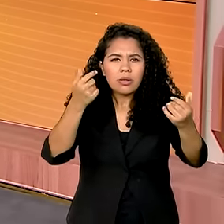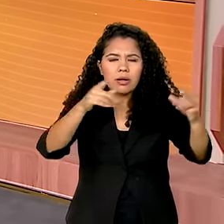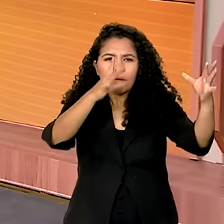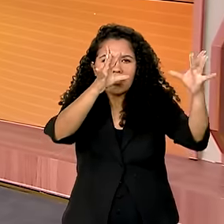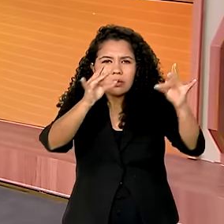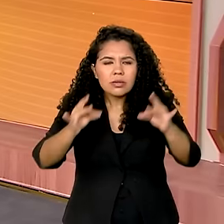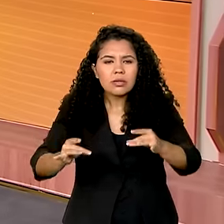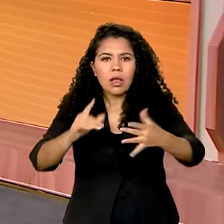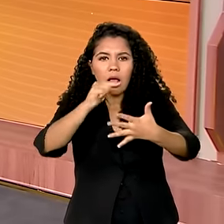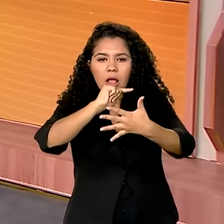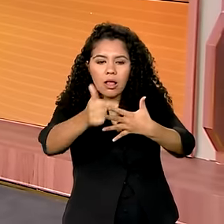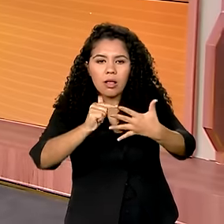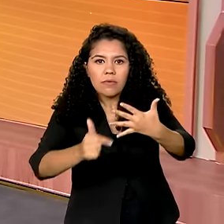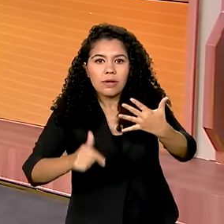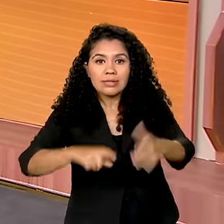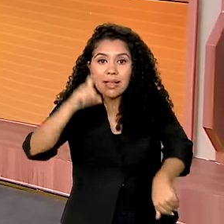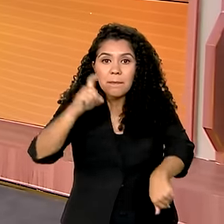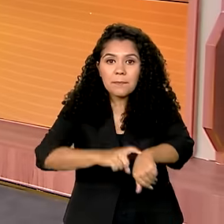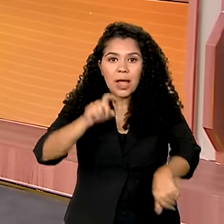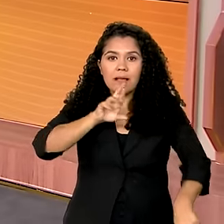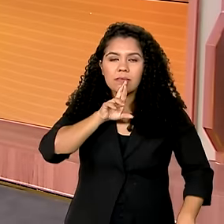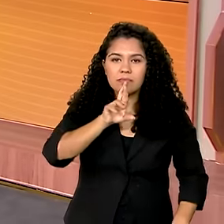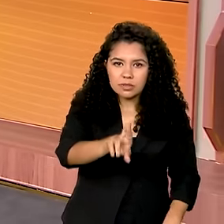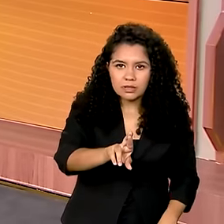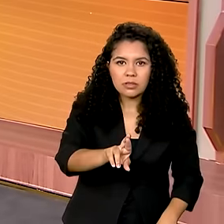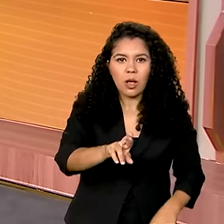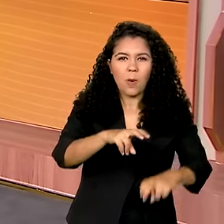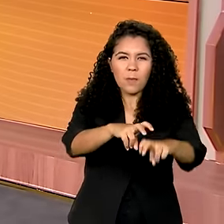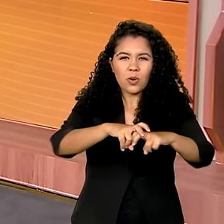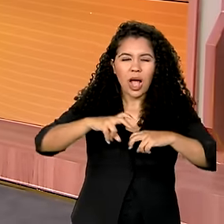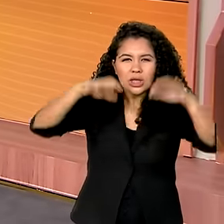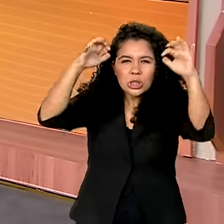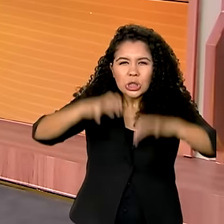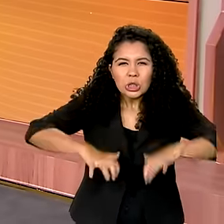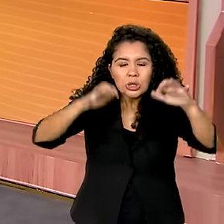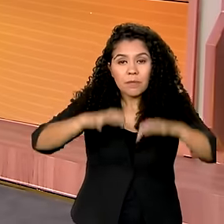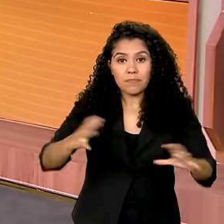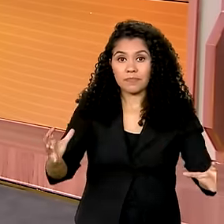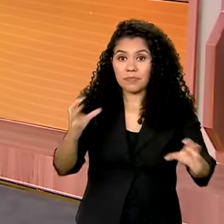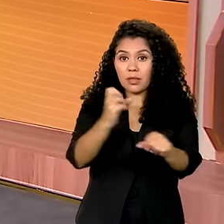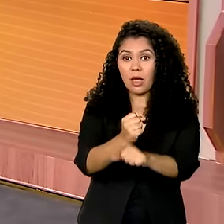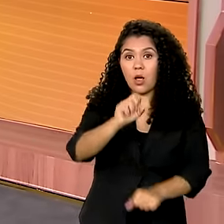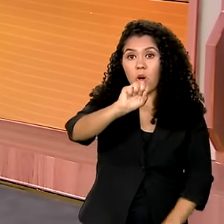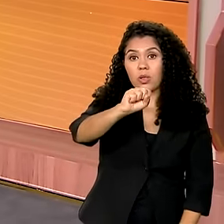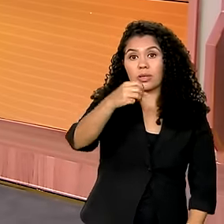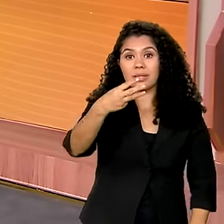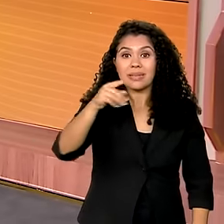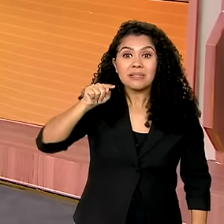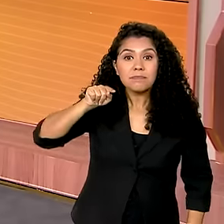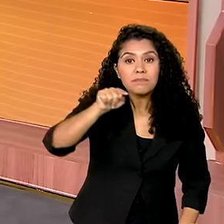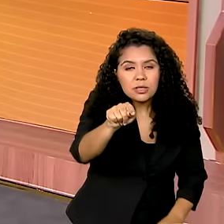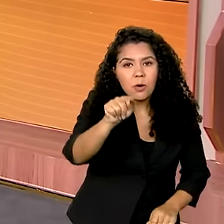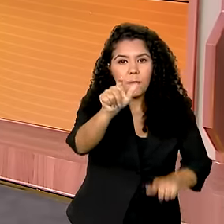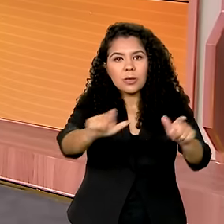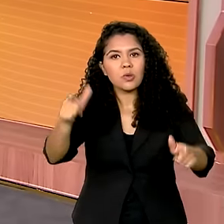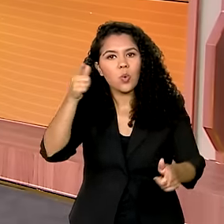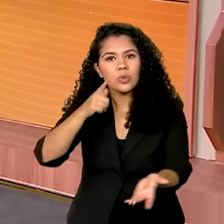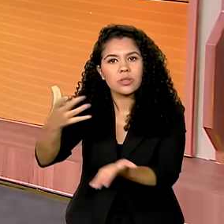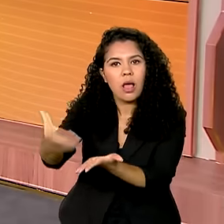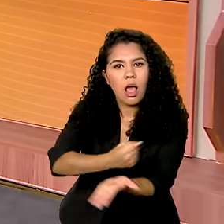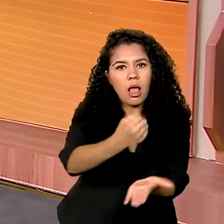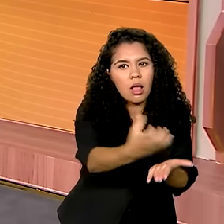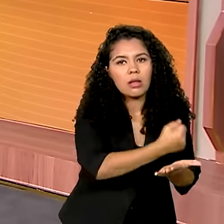de resposta imediata à tragédia. Você vê aí que foram 83 mil pessoas resgatadas, 7